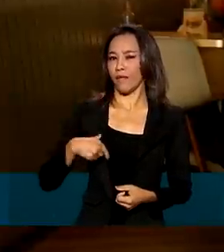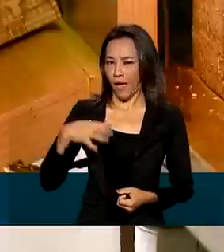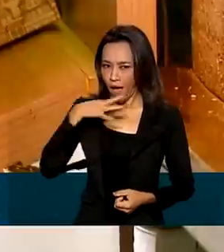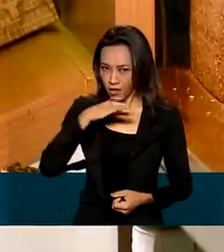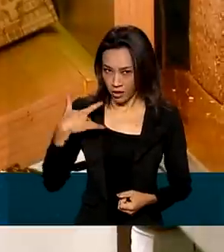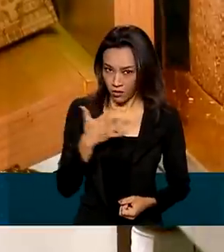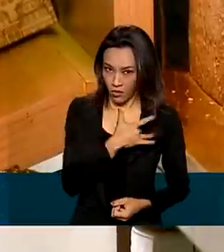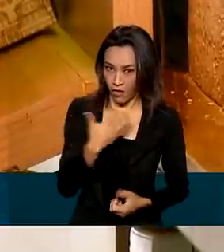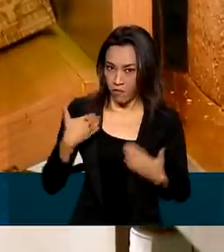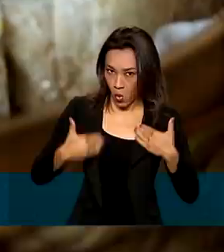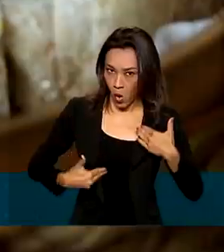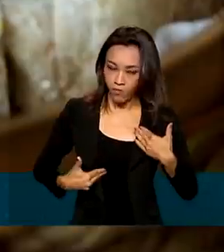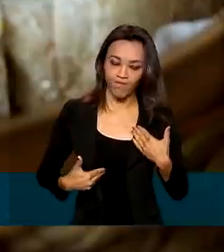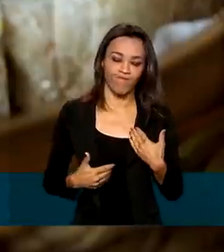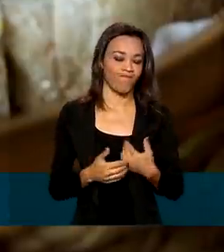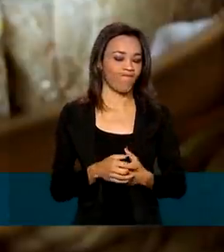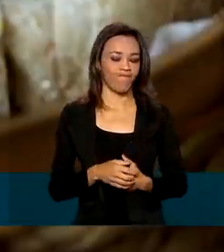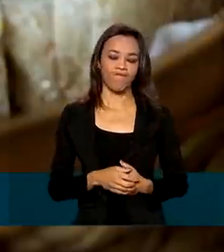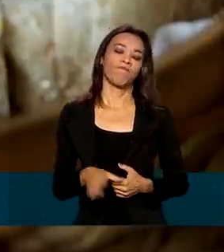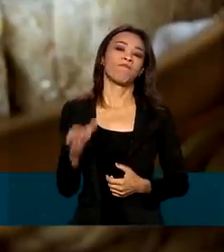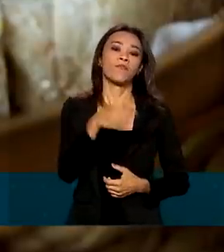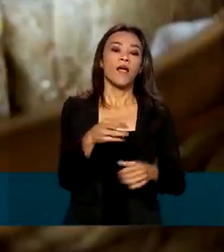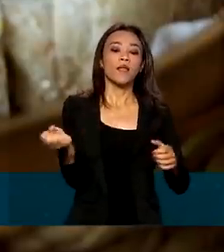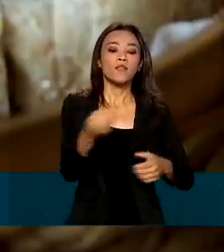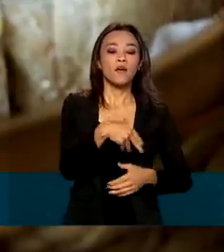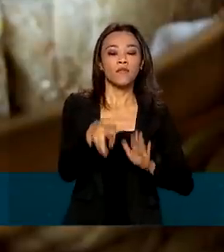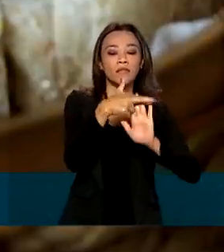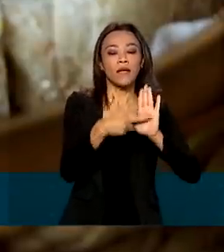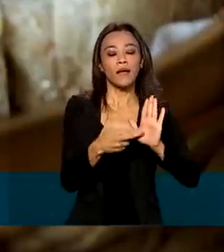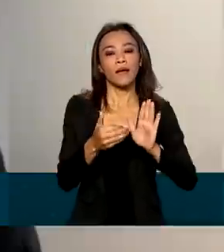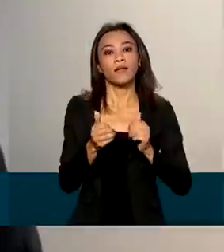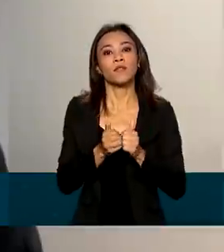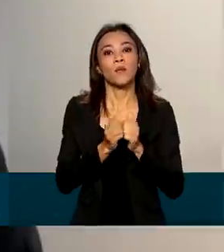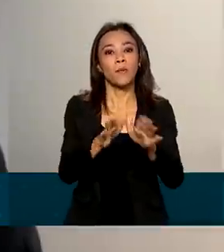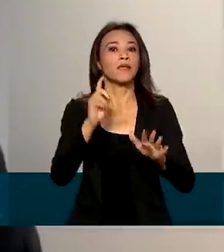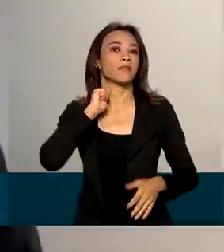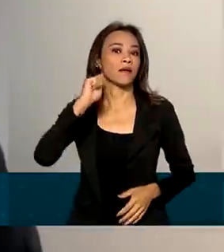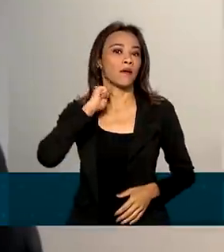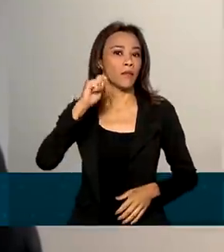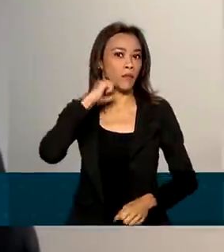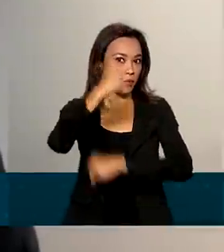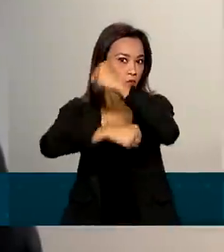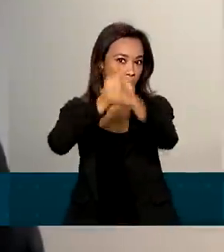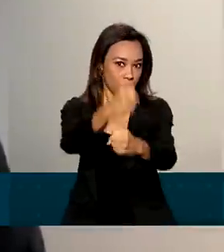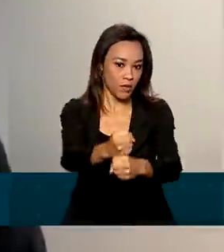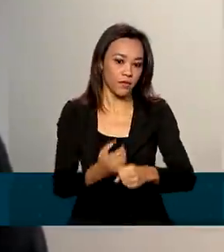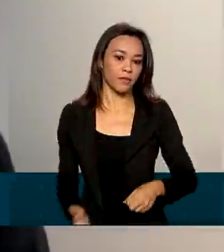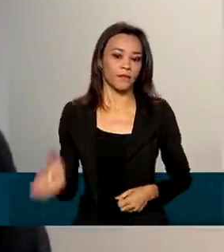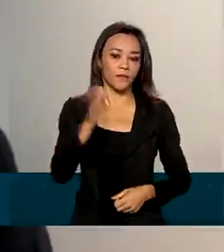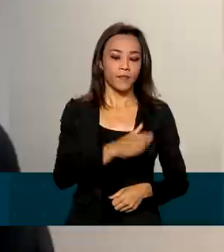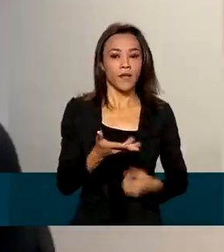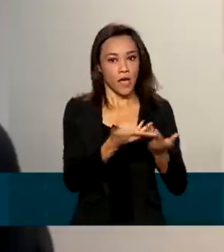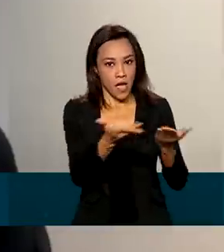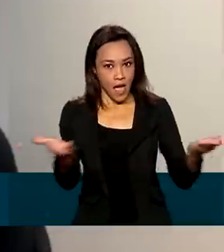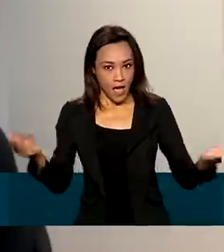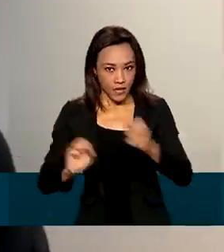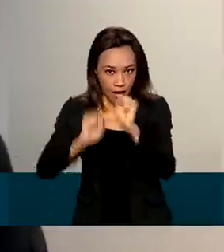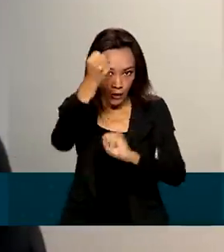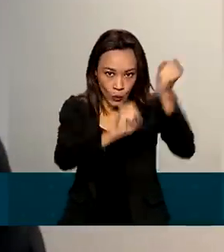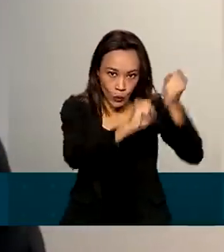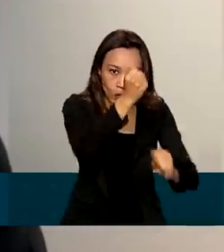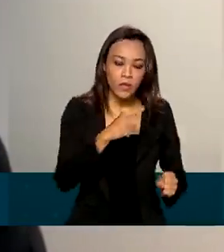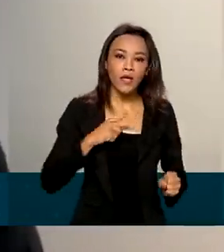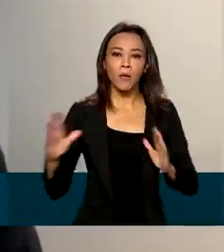novas regras passam a valer a partir de abril do ano que vem. Os fabricantes terão mais 12 meses de